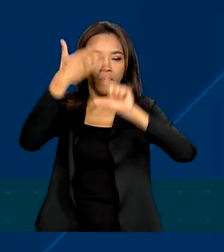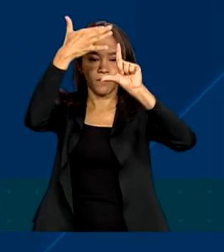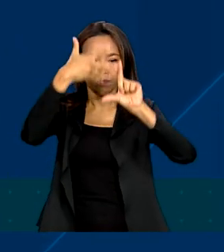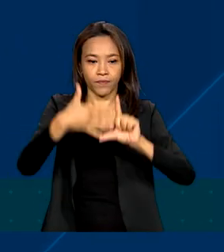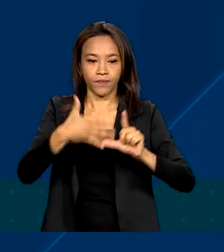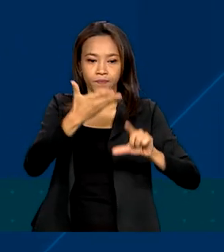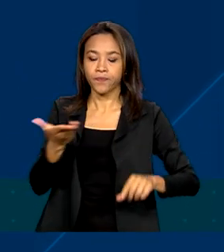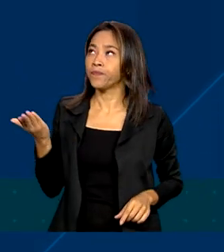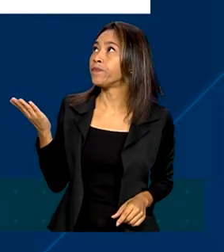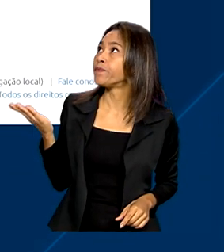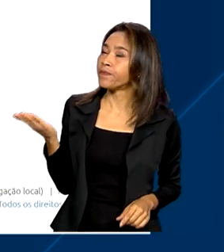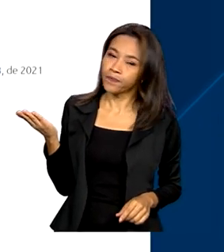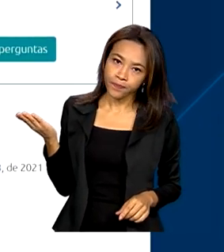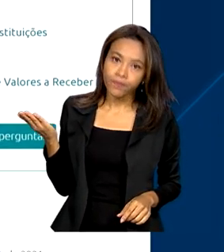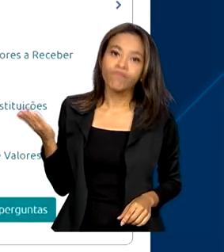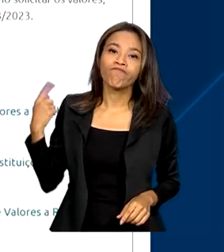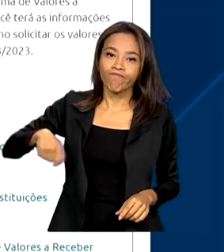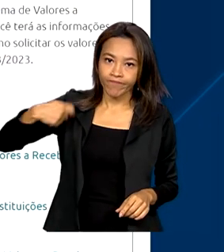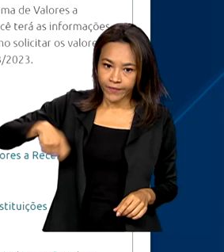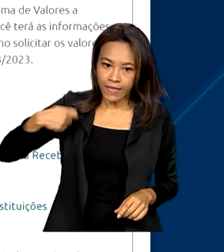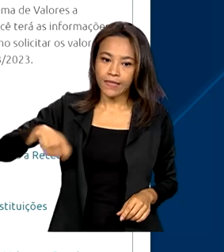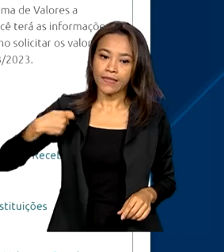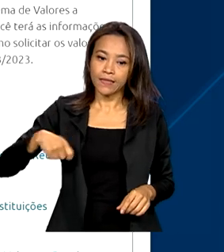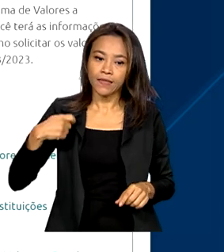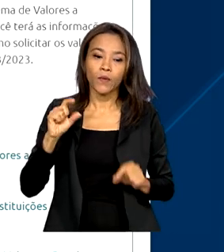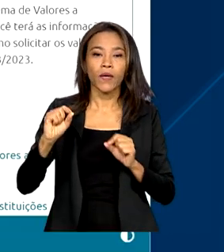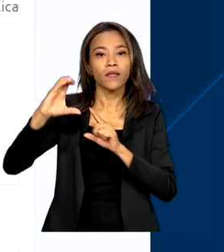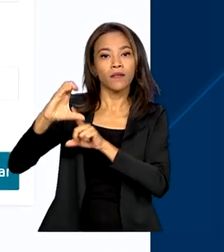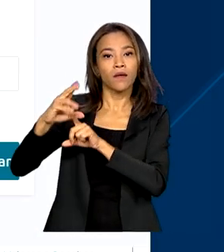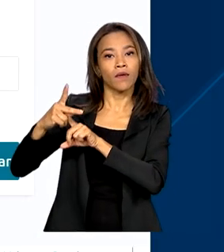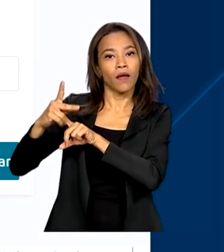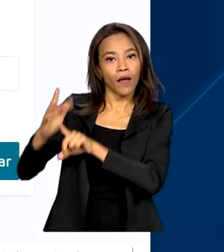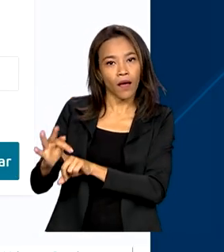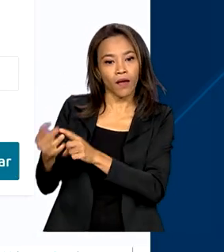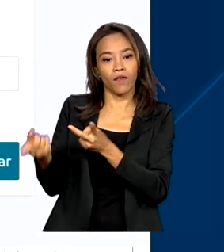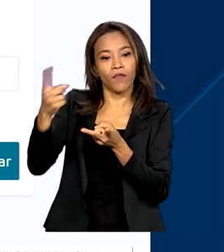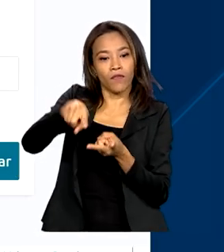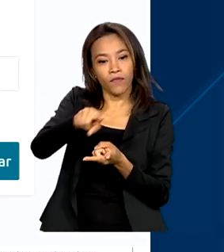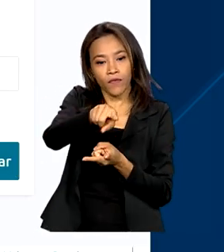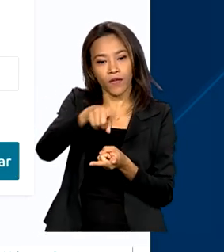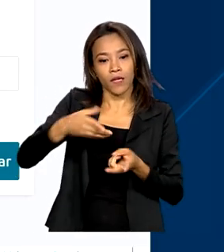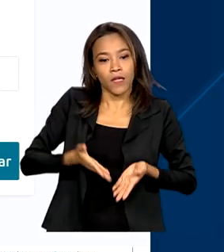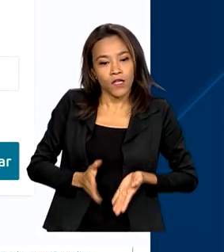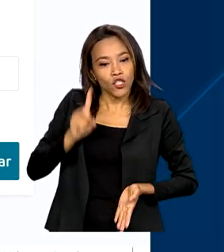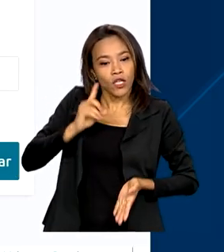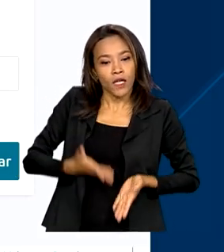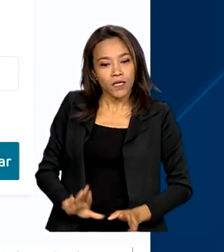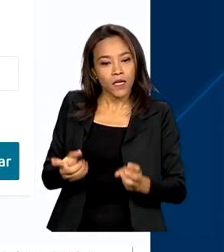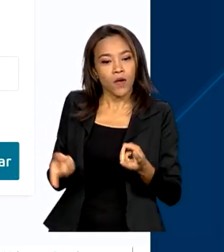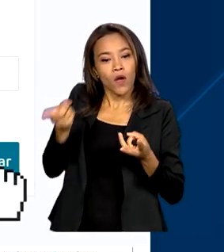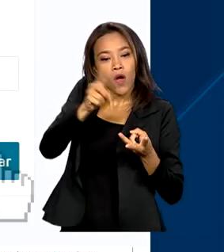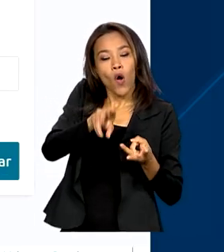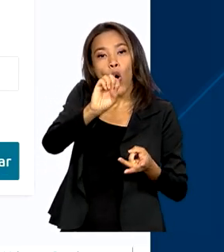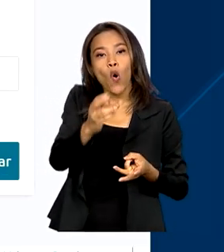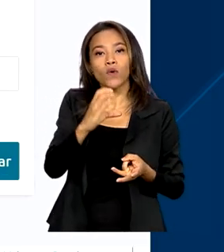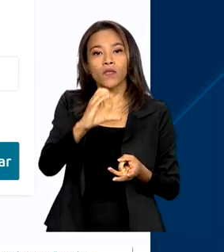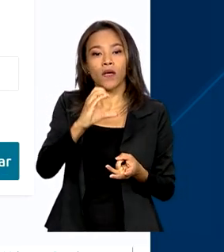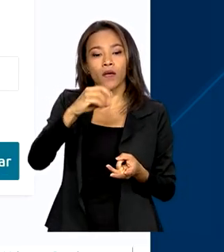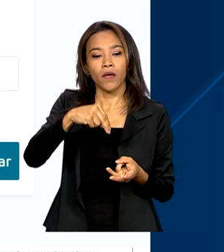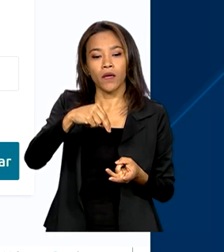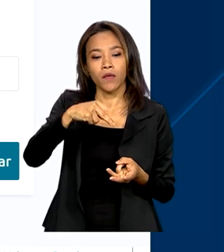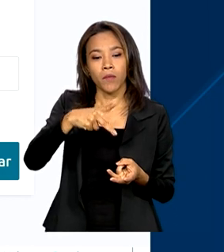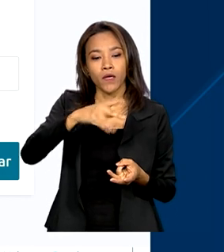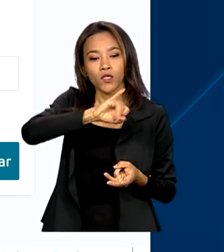Valores a Receber. É preciso ter em mãos o seu CPF e data de nascimento, ou CNPJ e data de